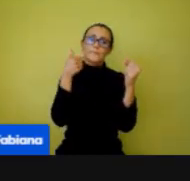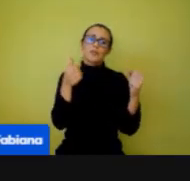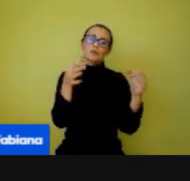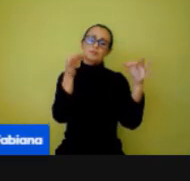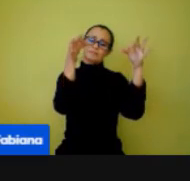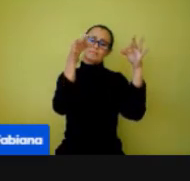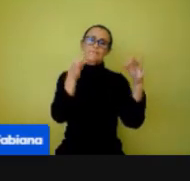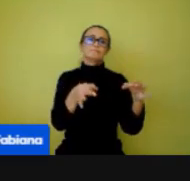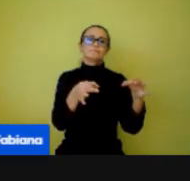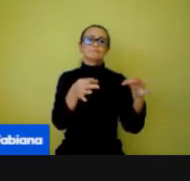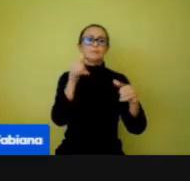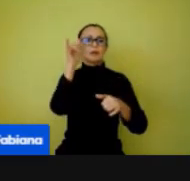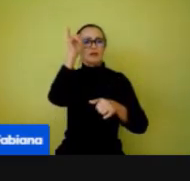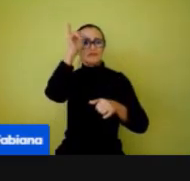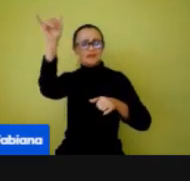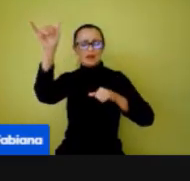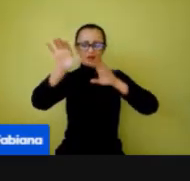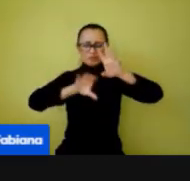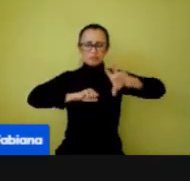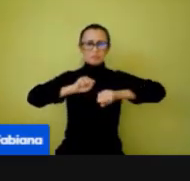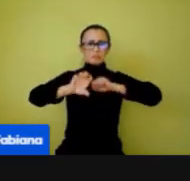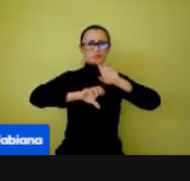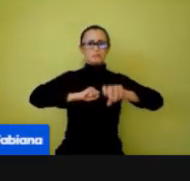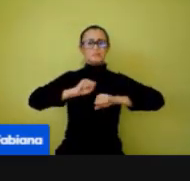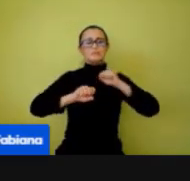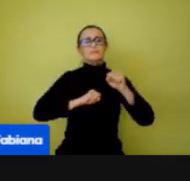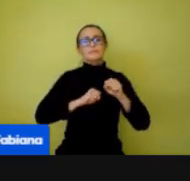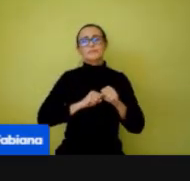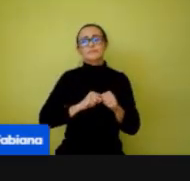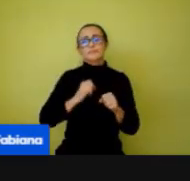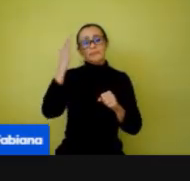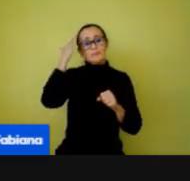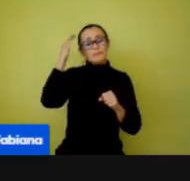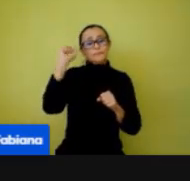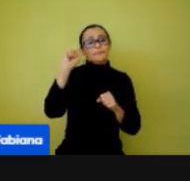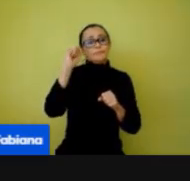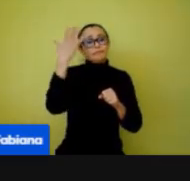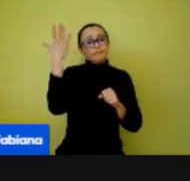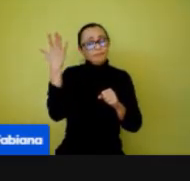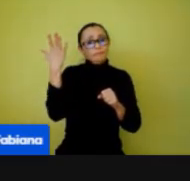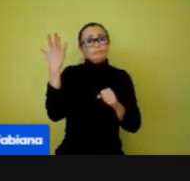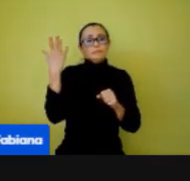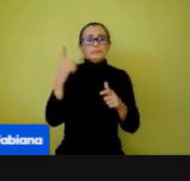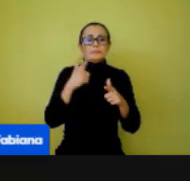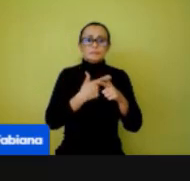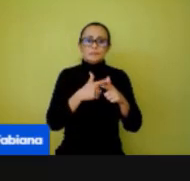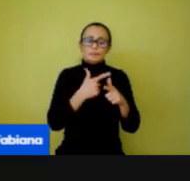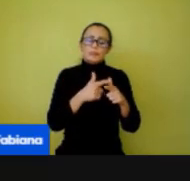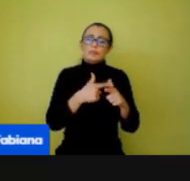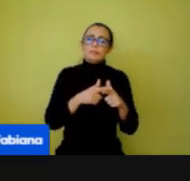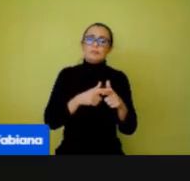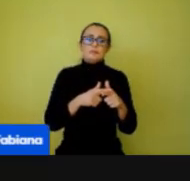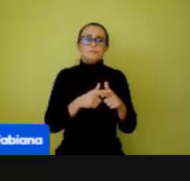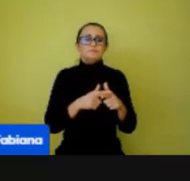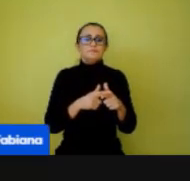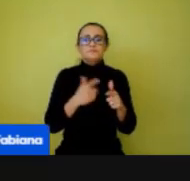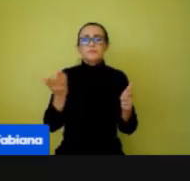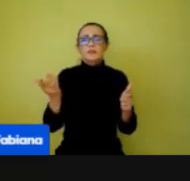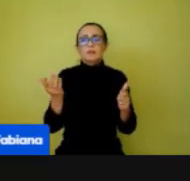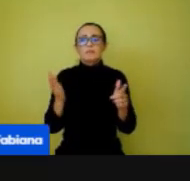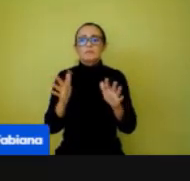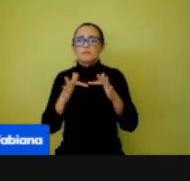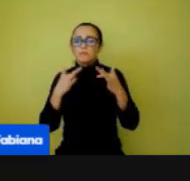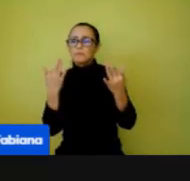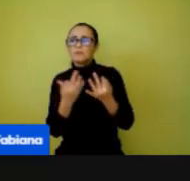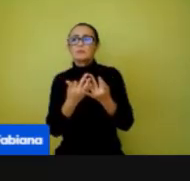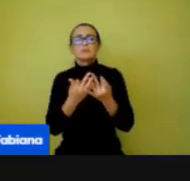contaminação. Porque a gente sabe que se acontecer alguma coisa, do pai chegar, ou alguém chegar, essa criança